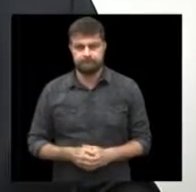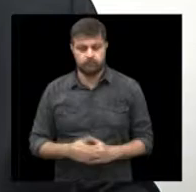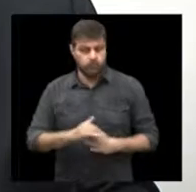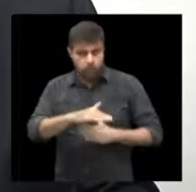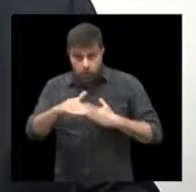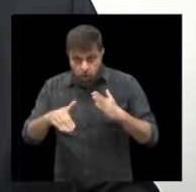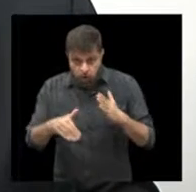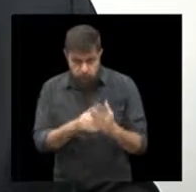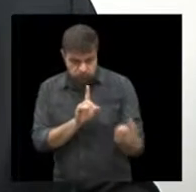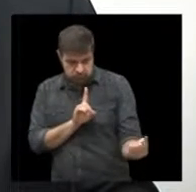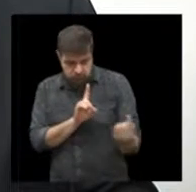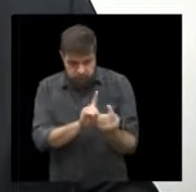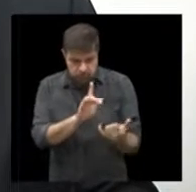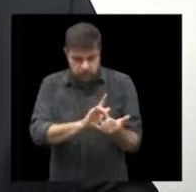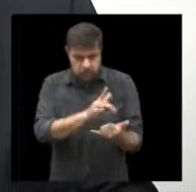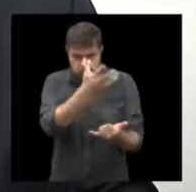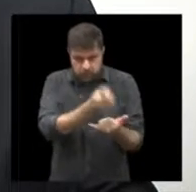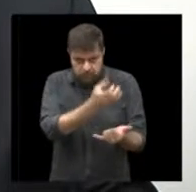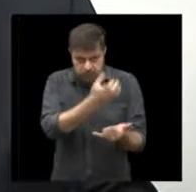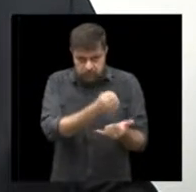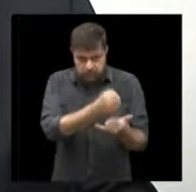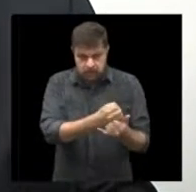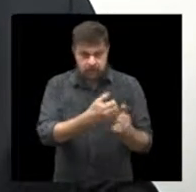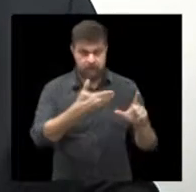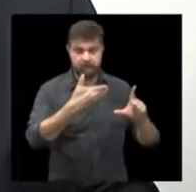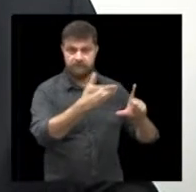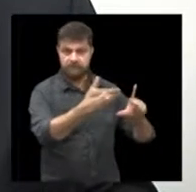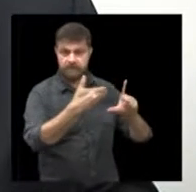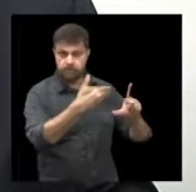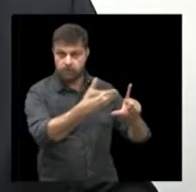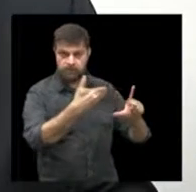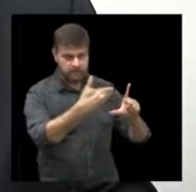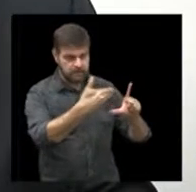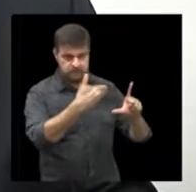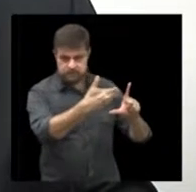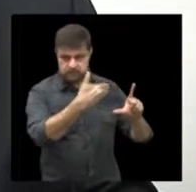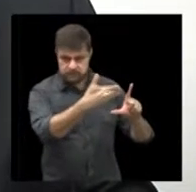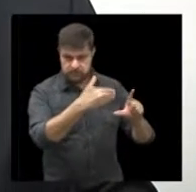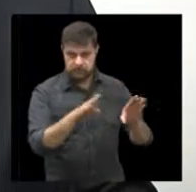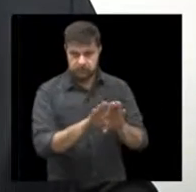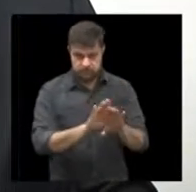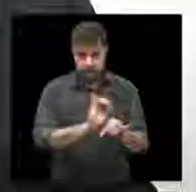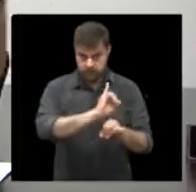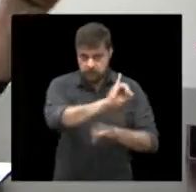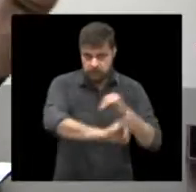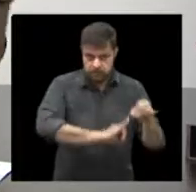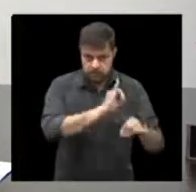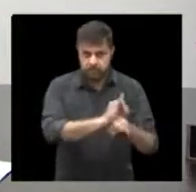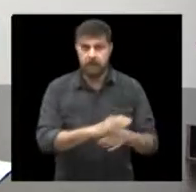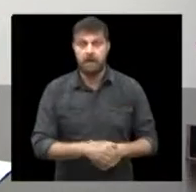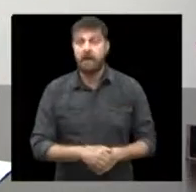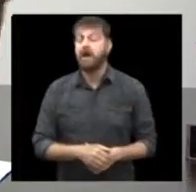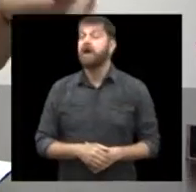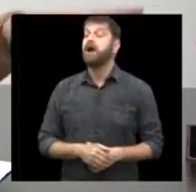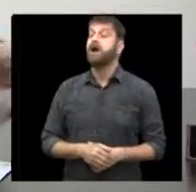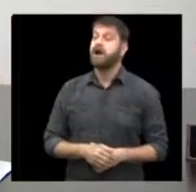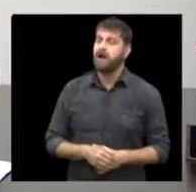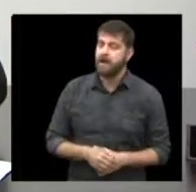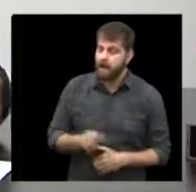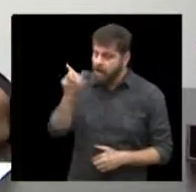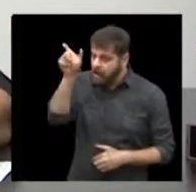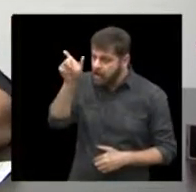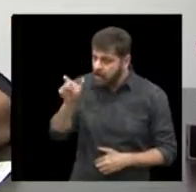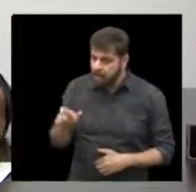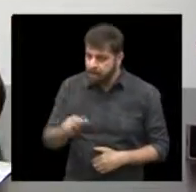atendimentos de aplicativo que eu falei são todos por videoconferência tanto no sistema web quanto também nos aplicativos. Então a pessoa